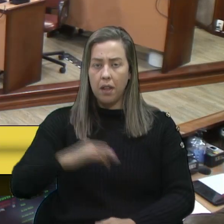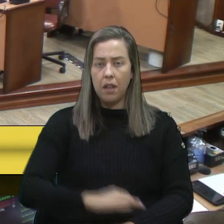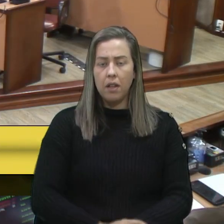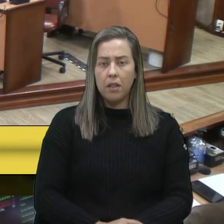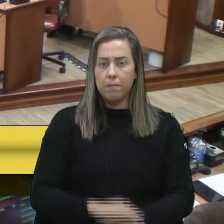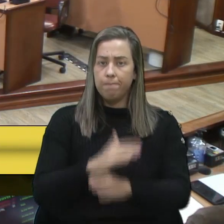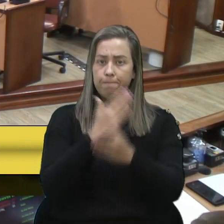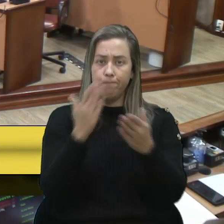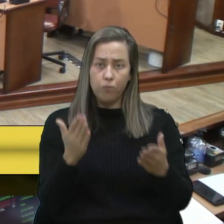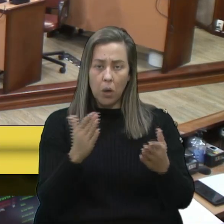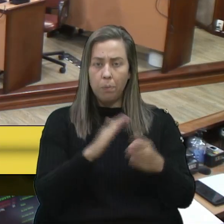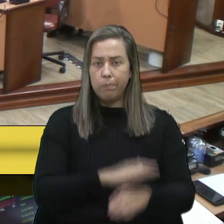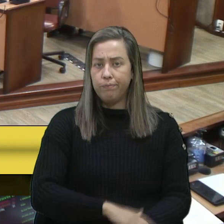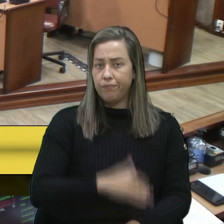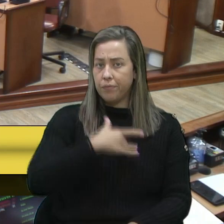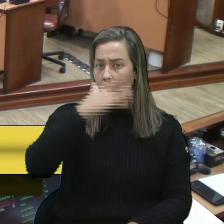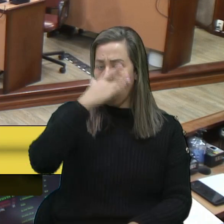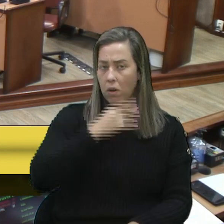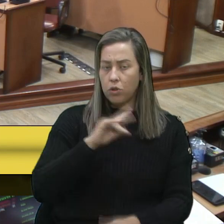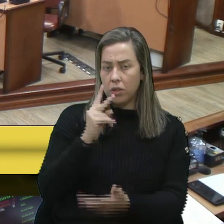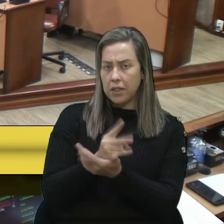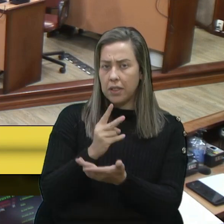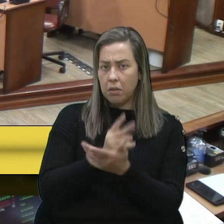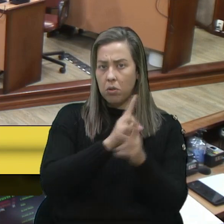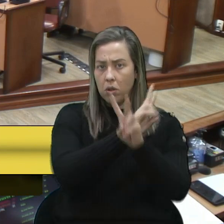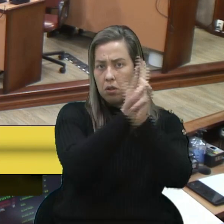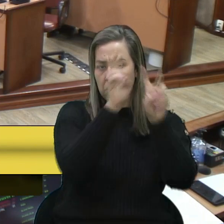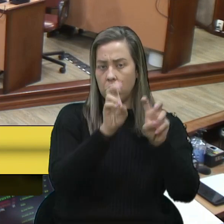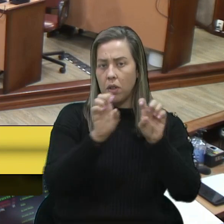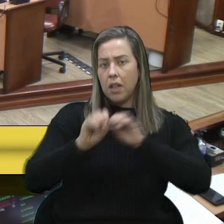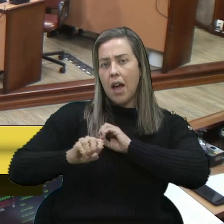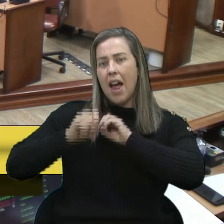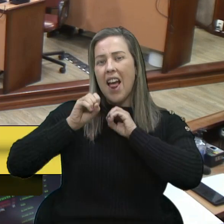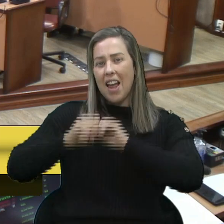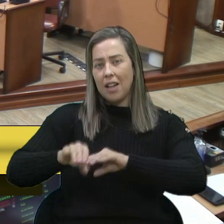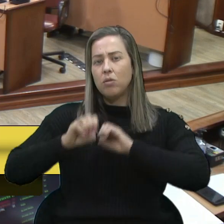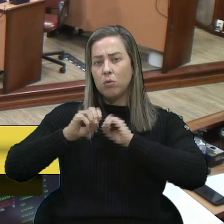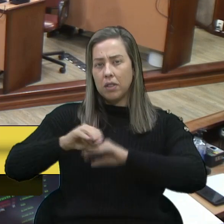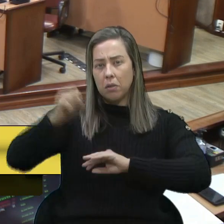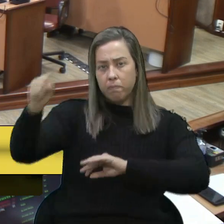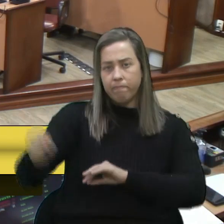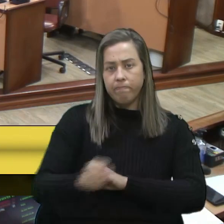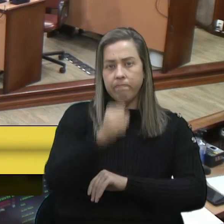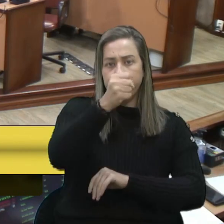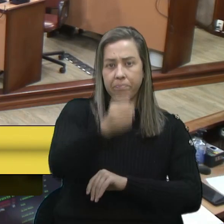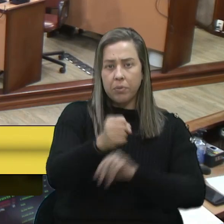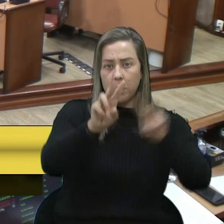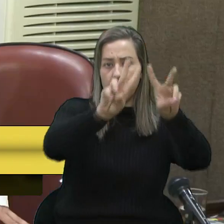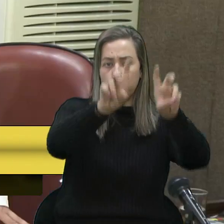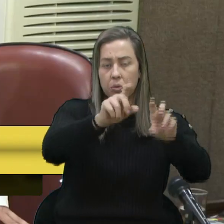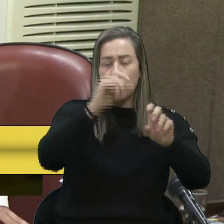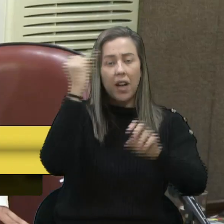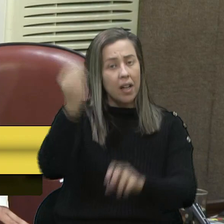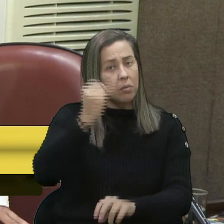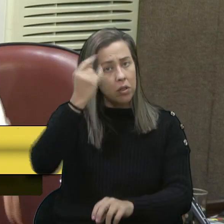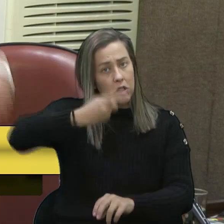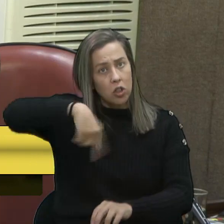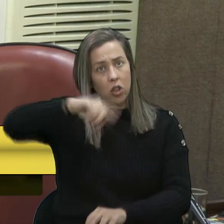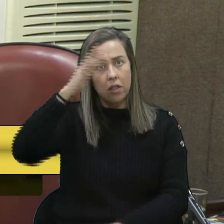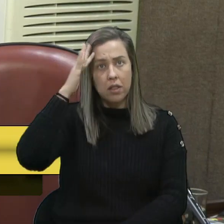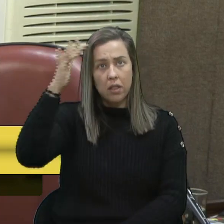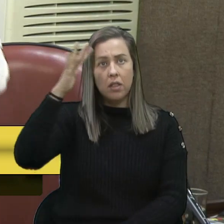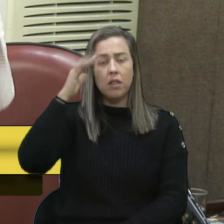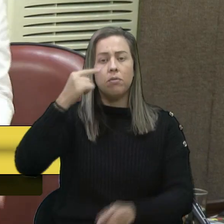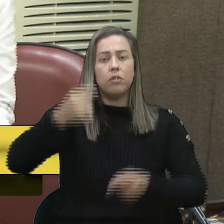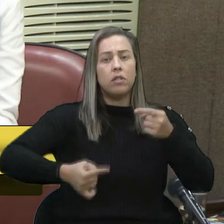Então, eu acho que sempre que o assunto educação é trazido a esta casa, é muito importante nós refletirmos